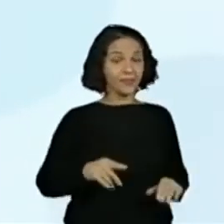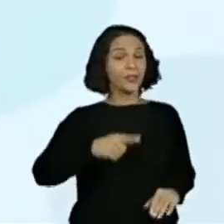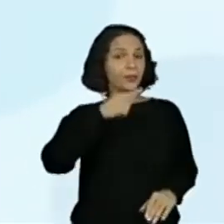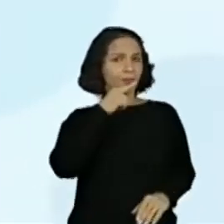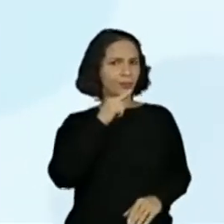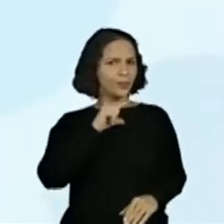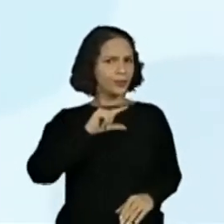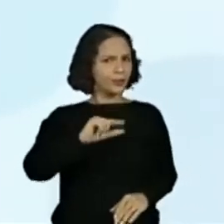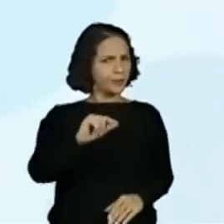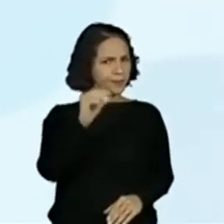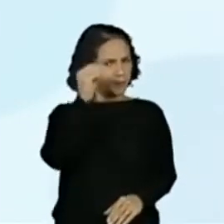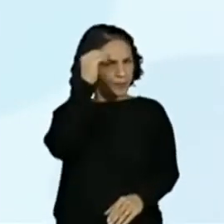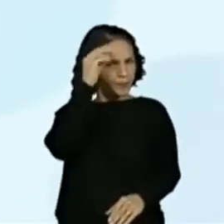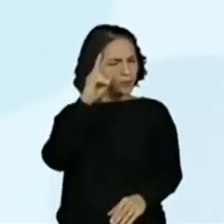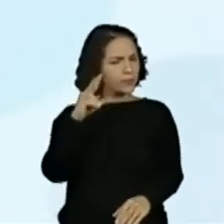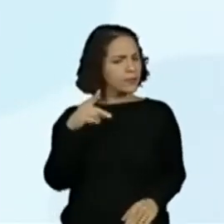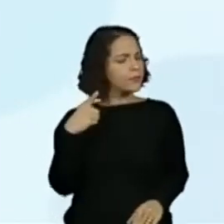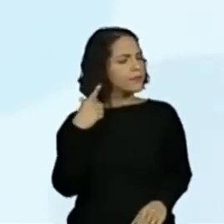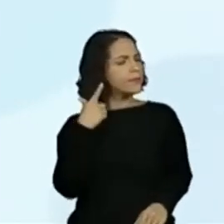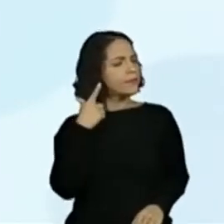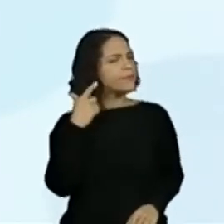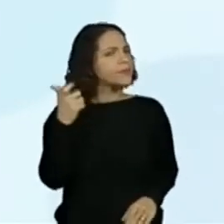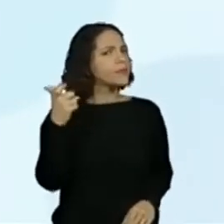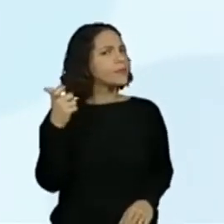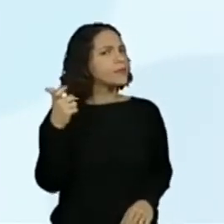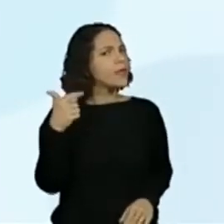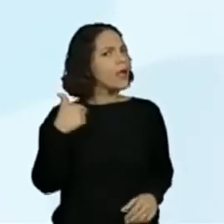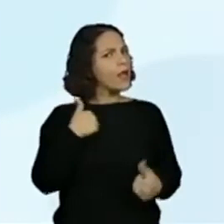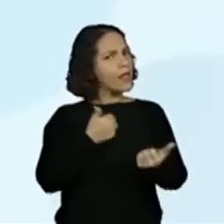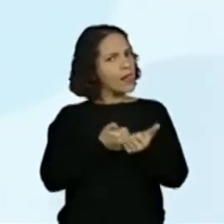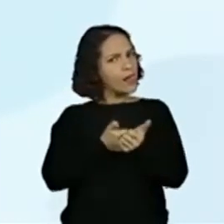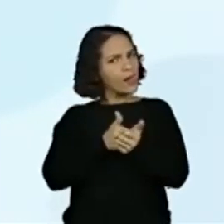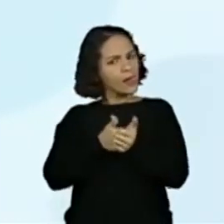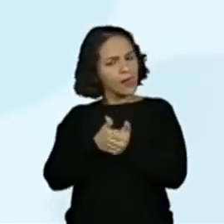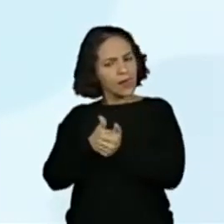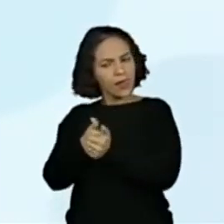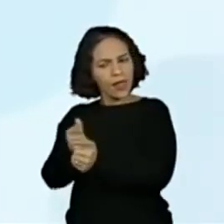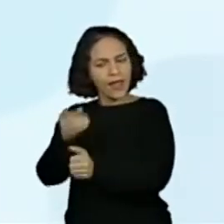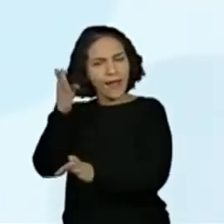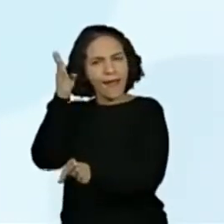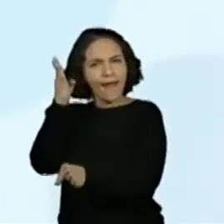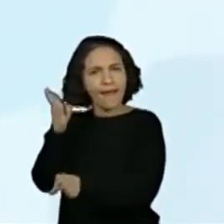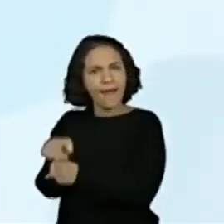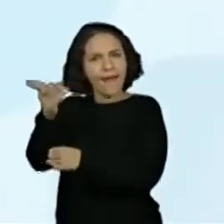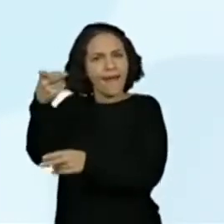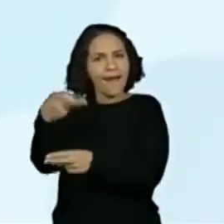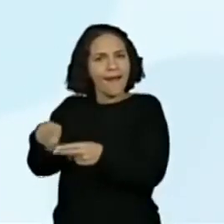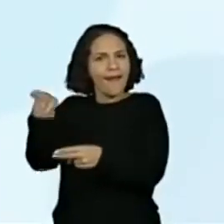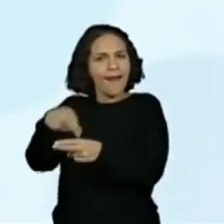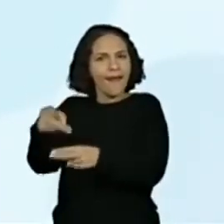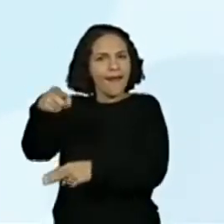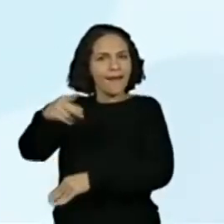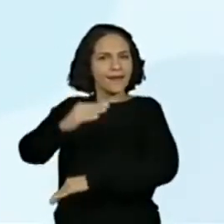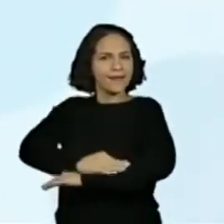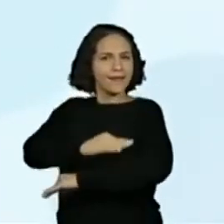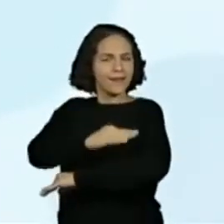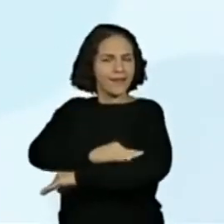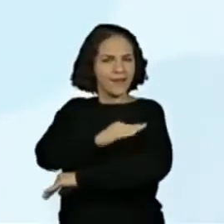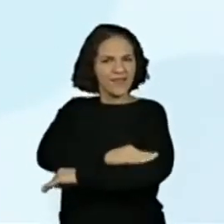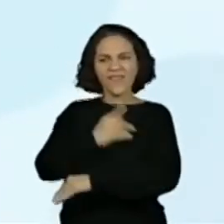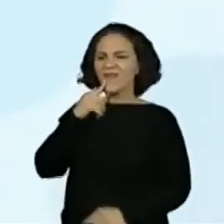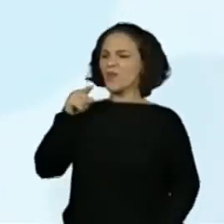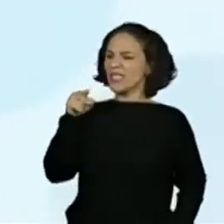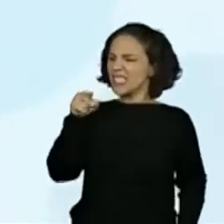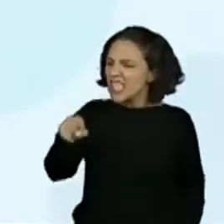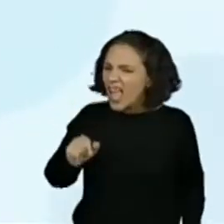muito esperto, ouviu o barulho, seguiu em sua direção e descobriu o disfarce de Noturno. Você